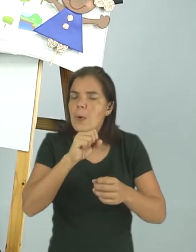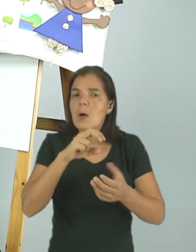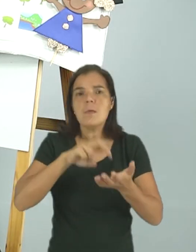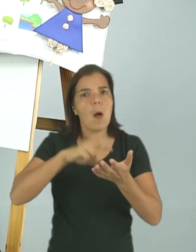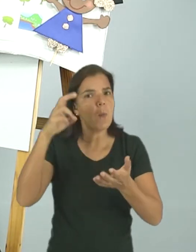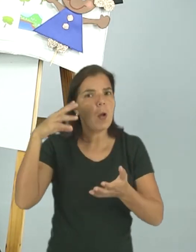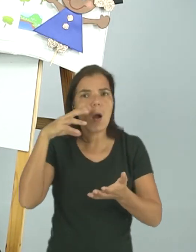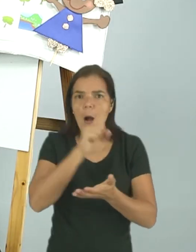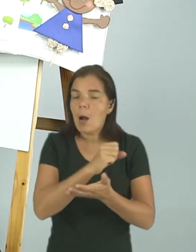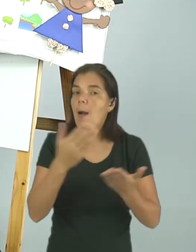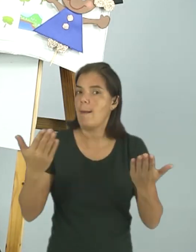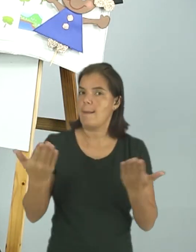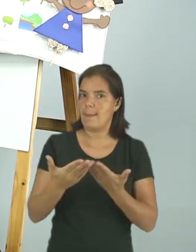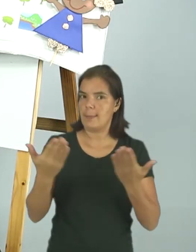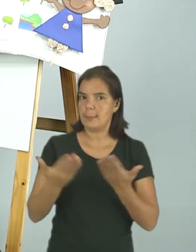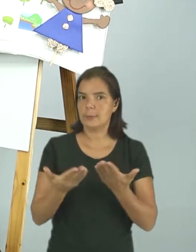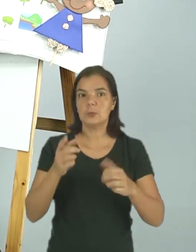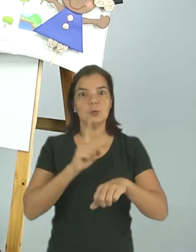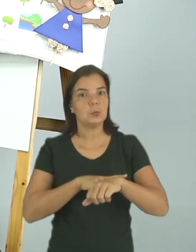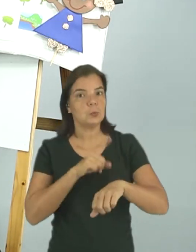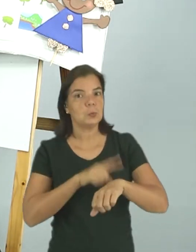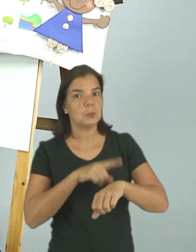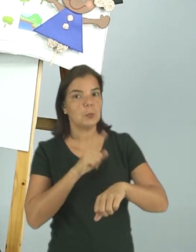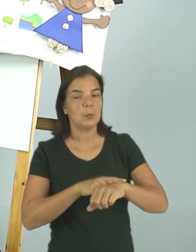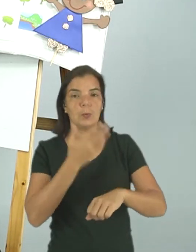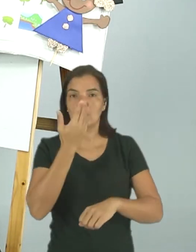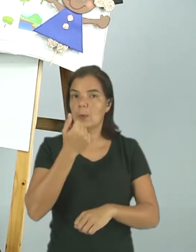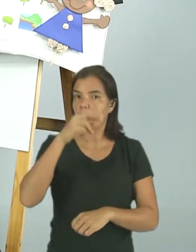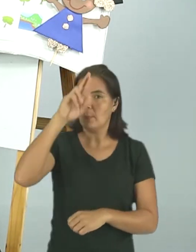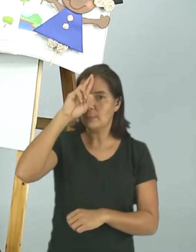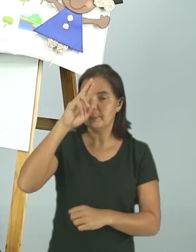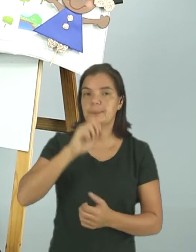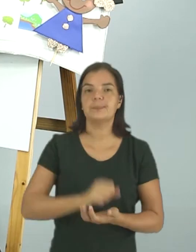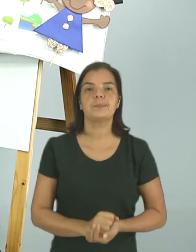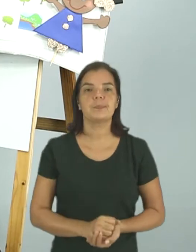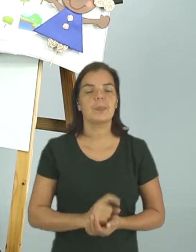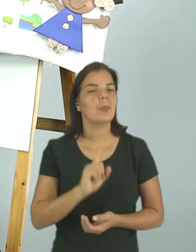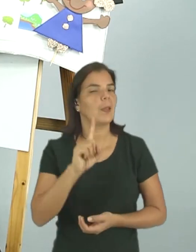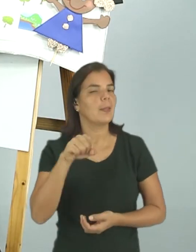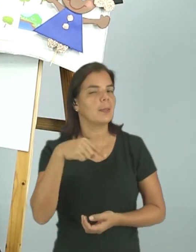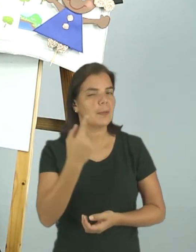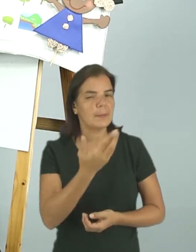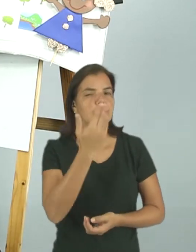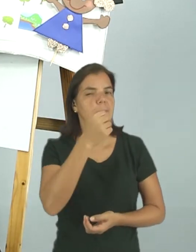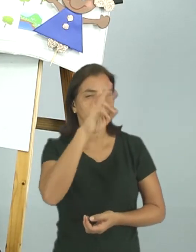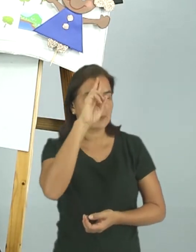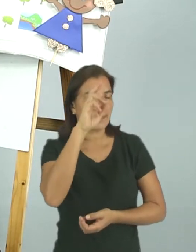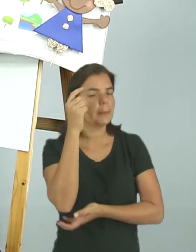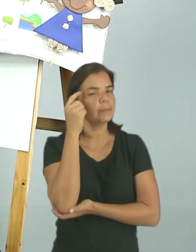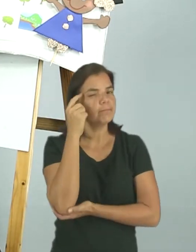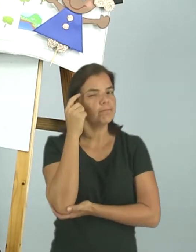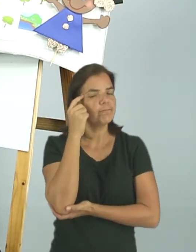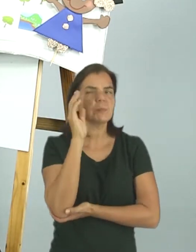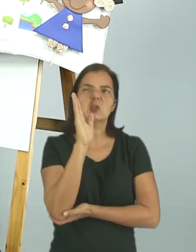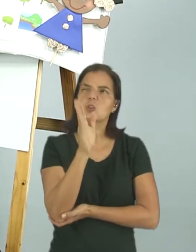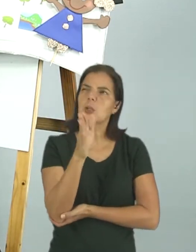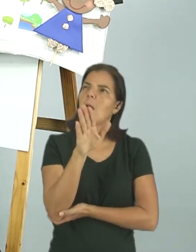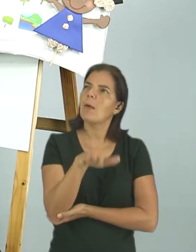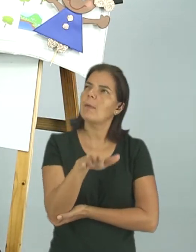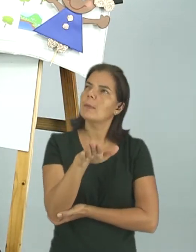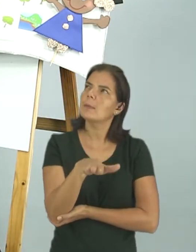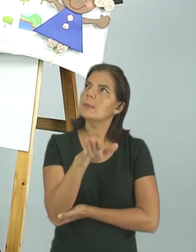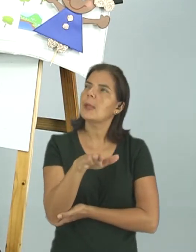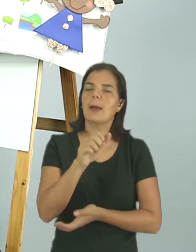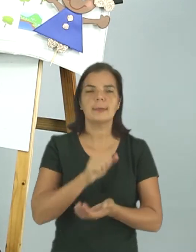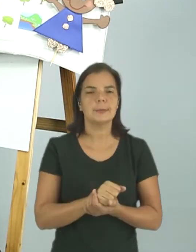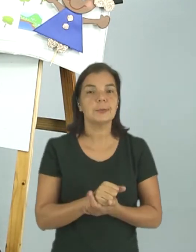se foi. E agora, já é hora do almoço. Depois do almoço, Mila pensou, já vai ser a tarde.